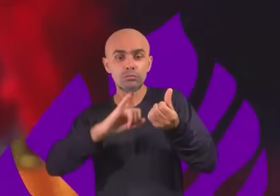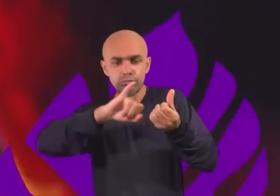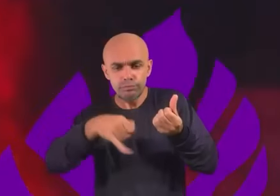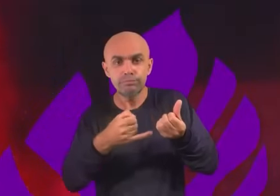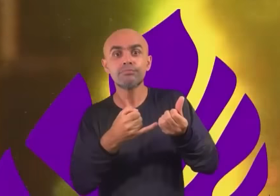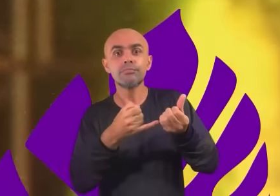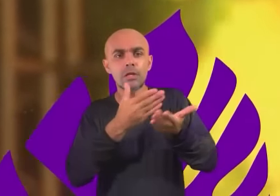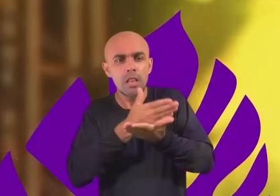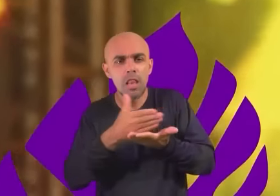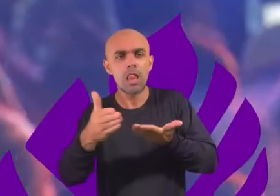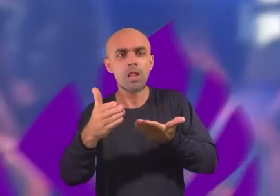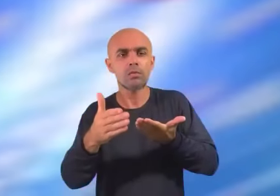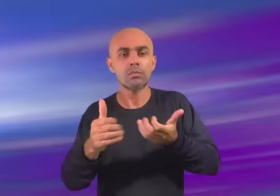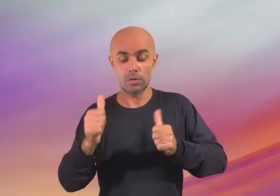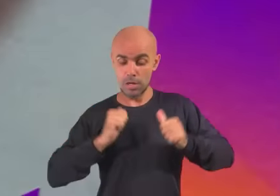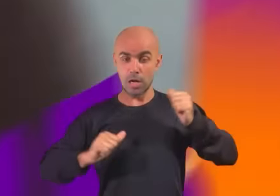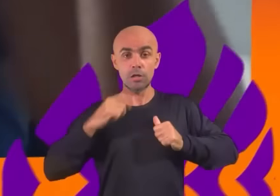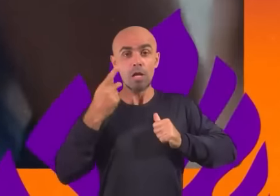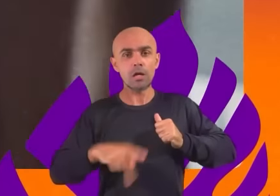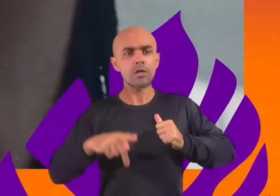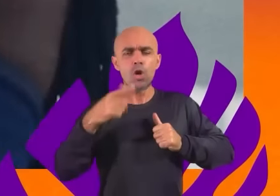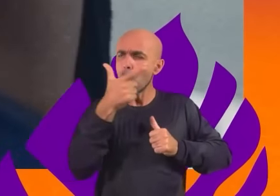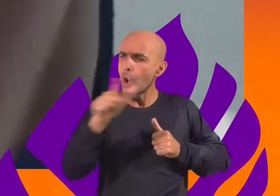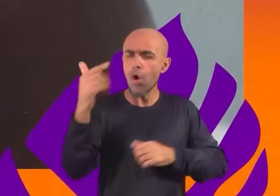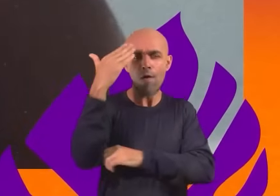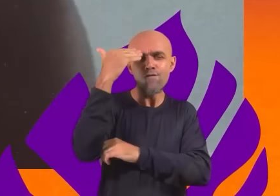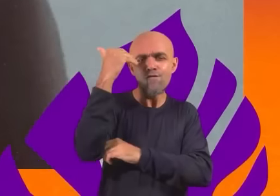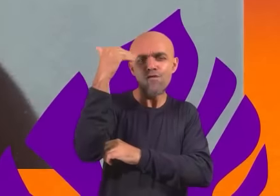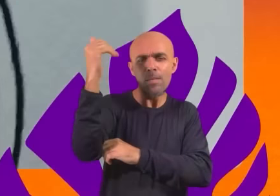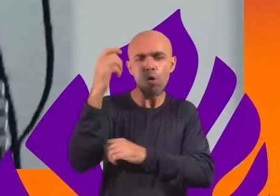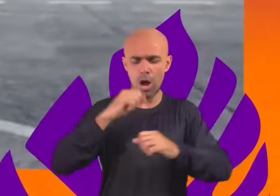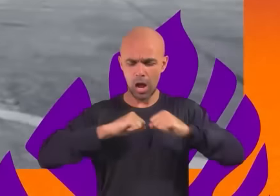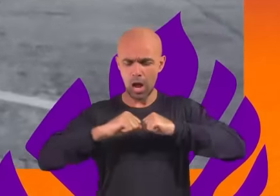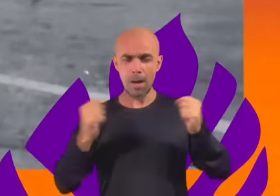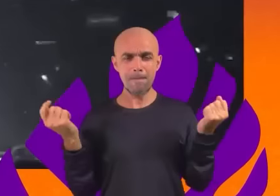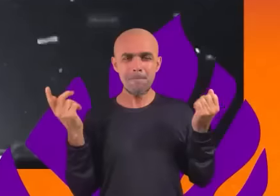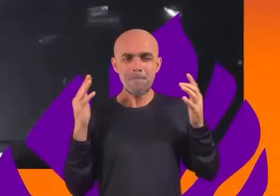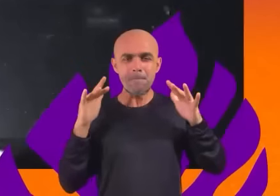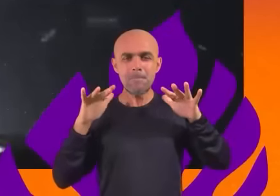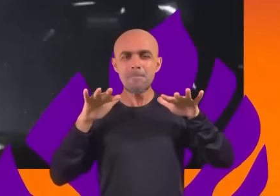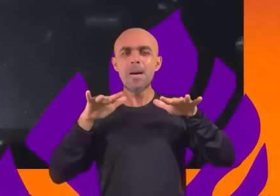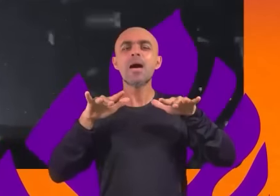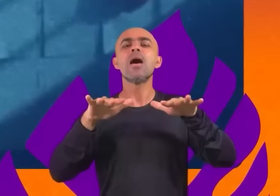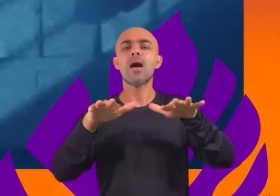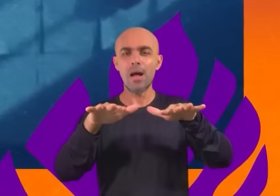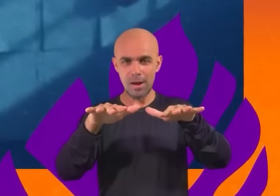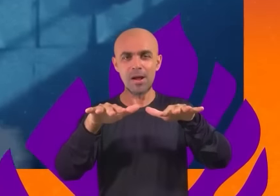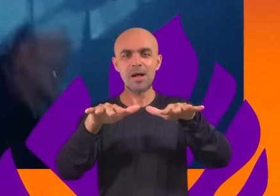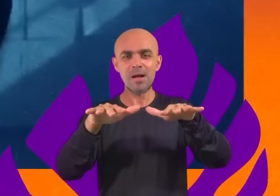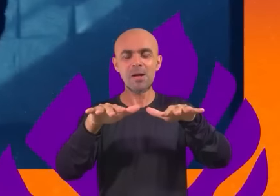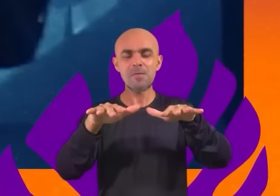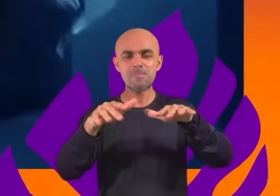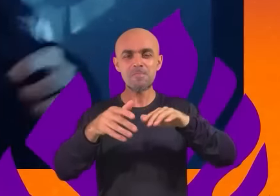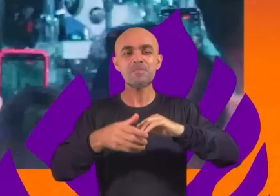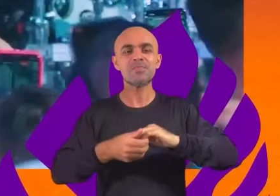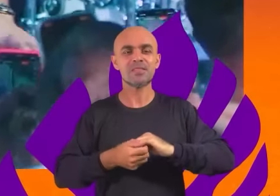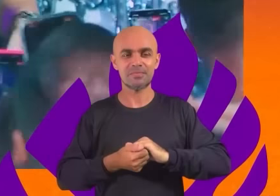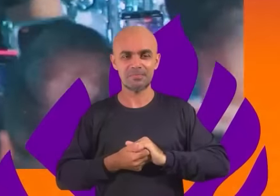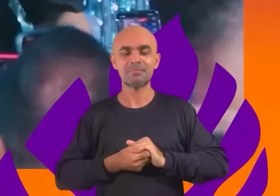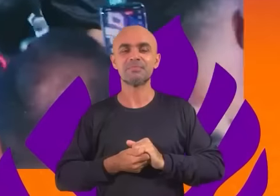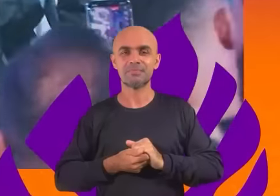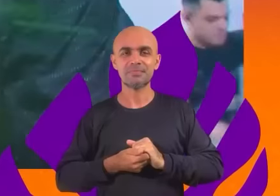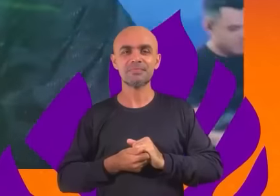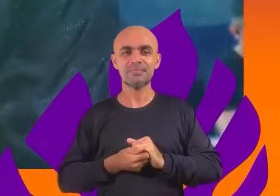começa no próximo dia 6 de janeiro. Artistas da cidade e também grandes nomes da música brasileira prometem agitar o público.